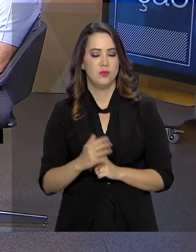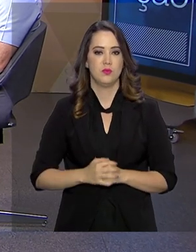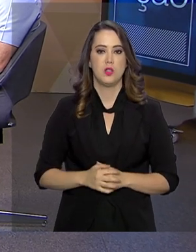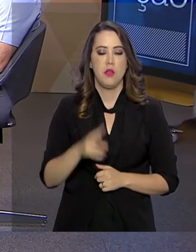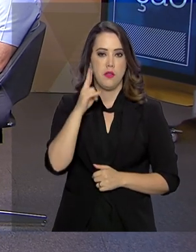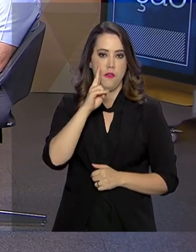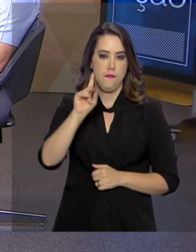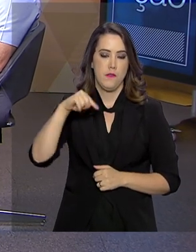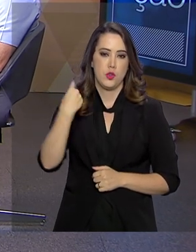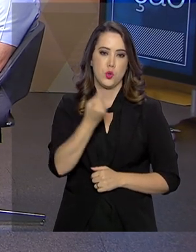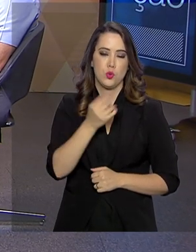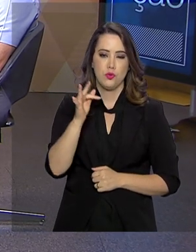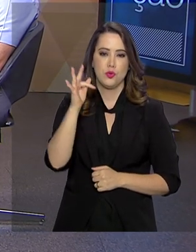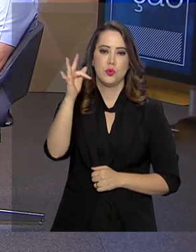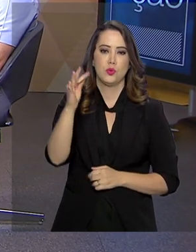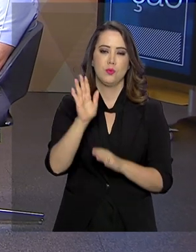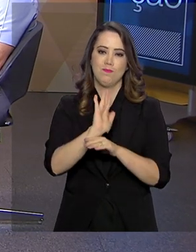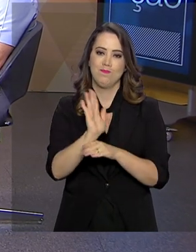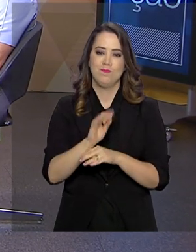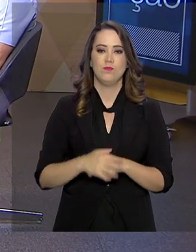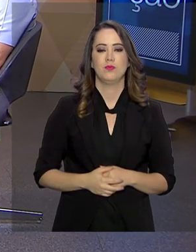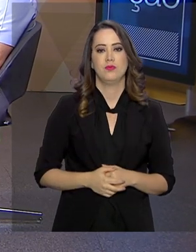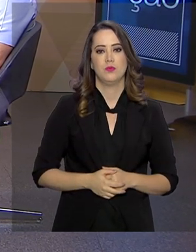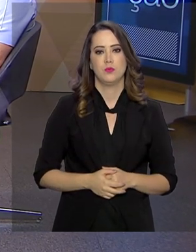Acompanhe o nosso próximo programa.